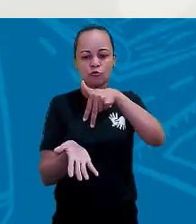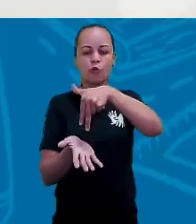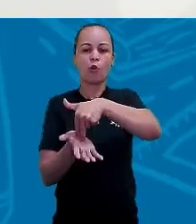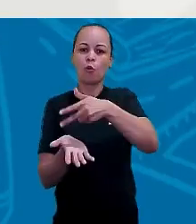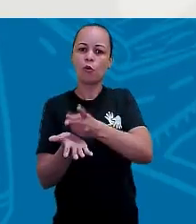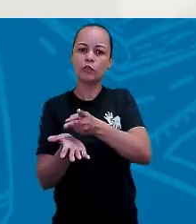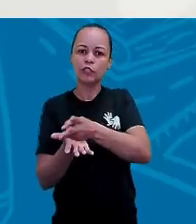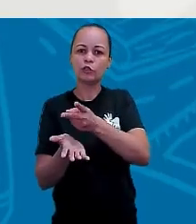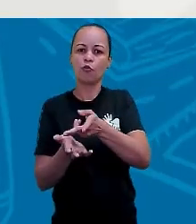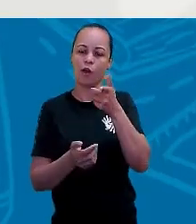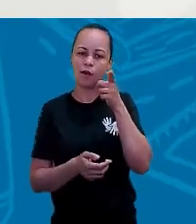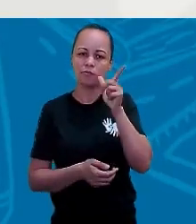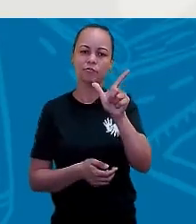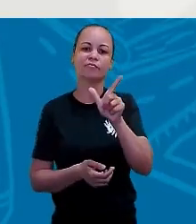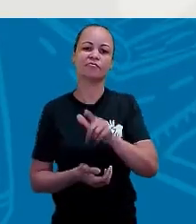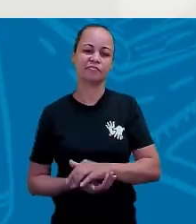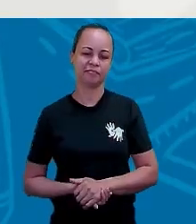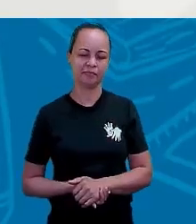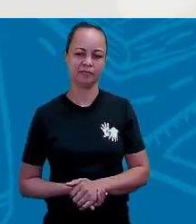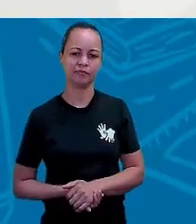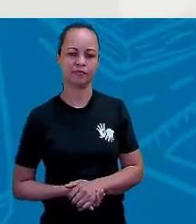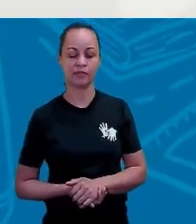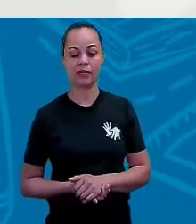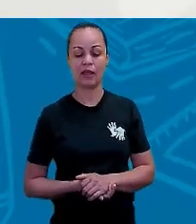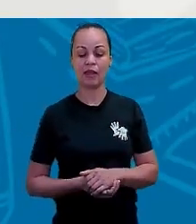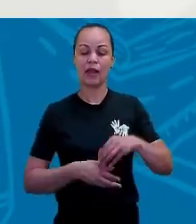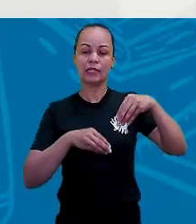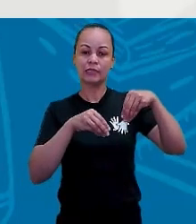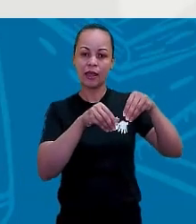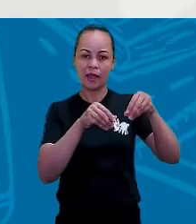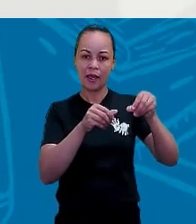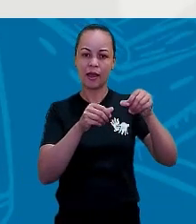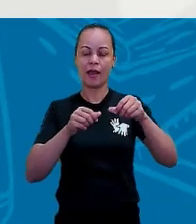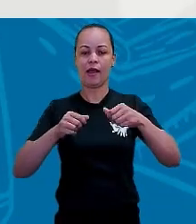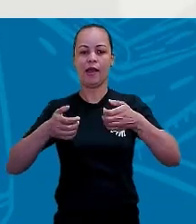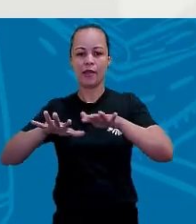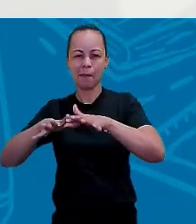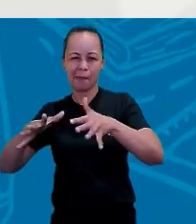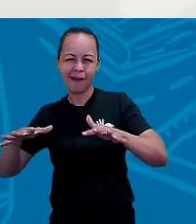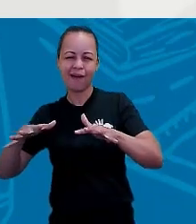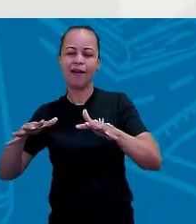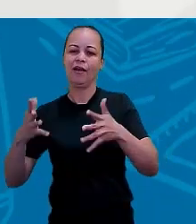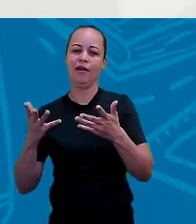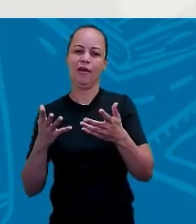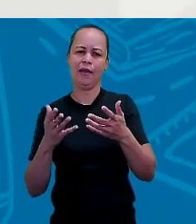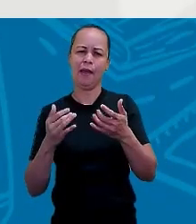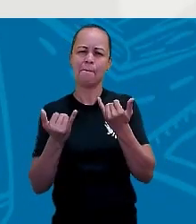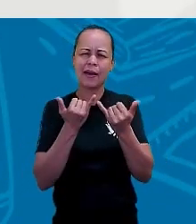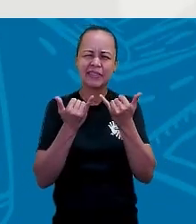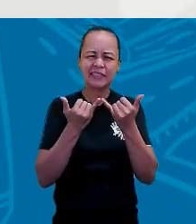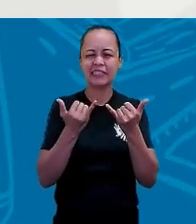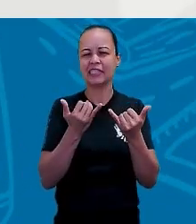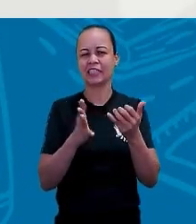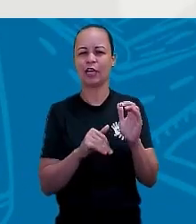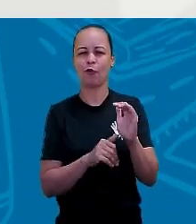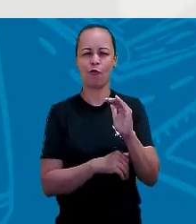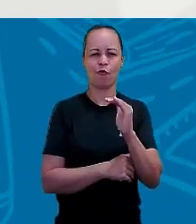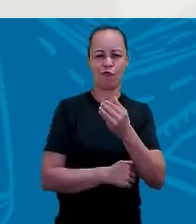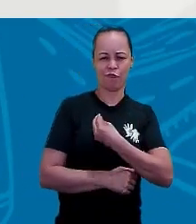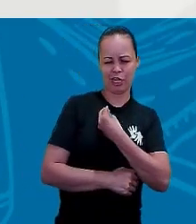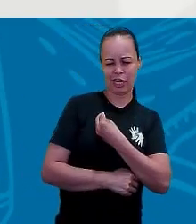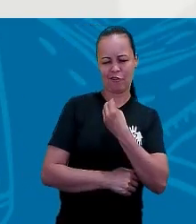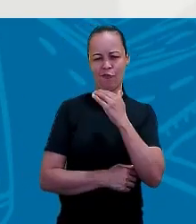Terra e mar é uma brincadeira parecida com o vivo ou morto. As crianças